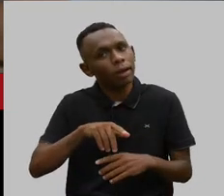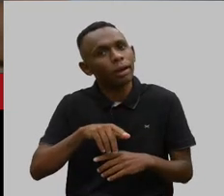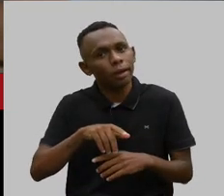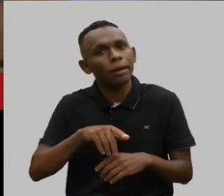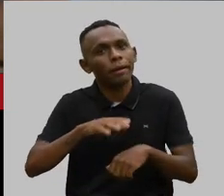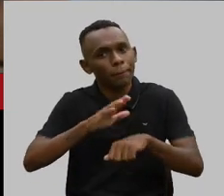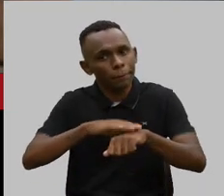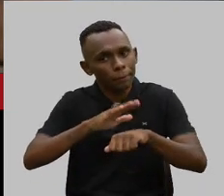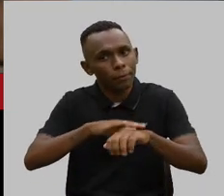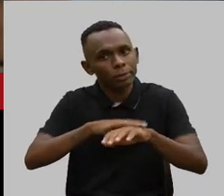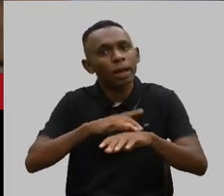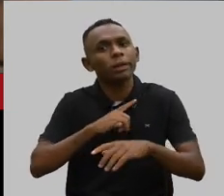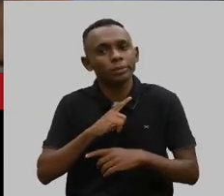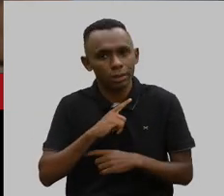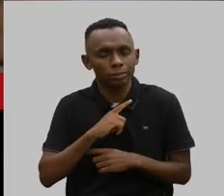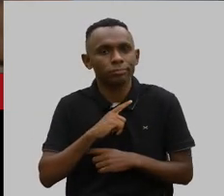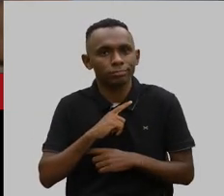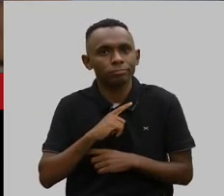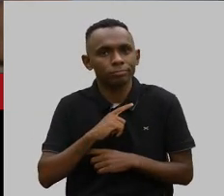Isso é minha opinião pessoal.